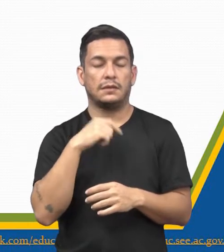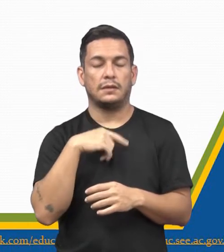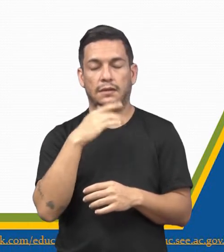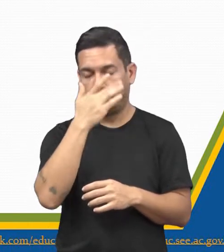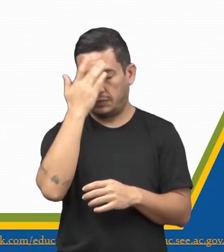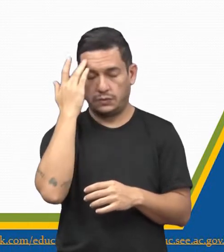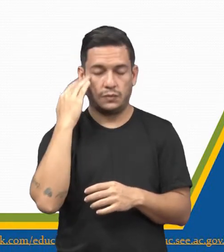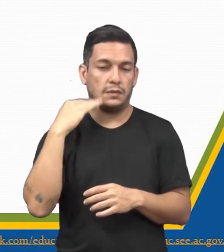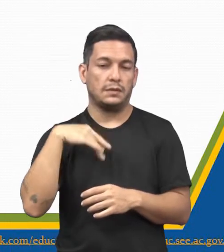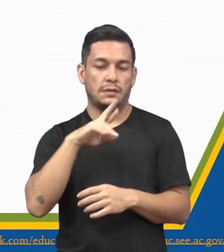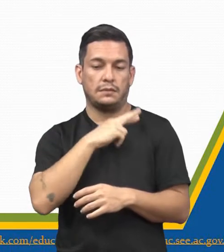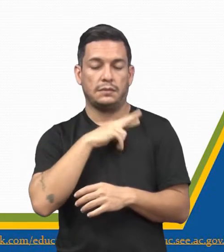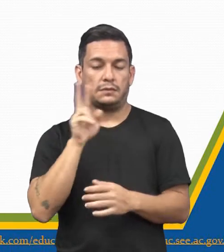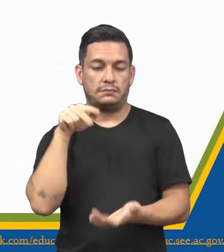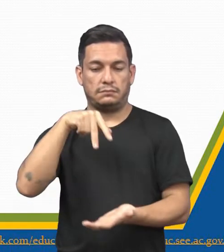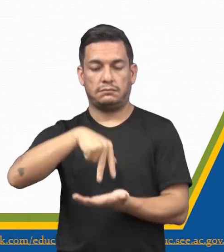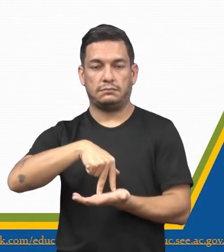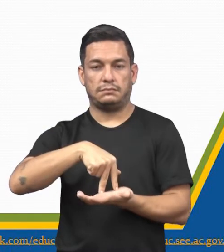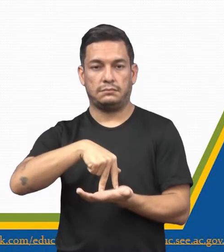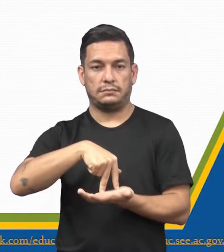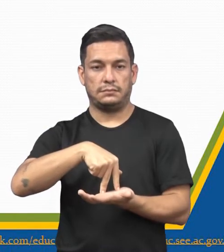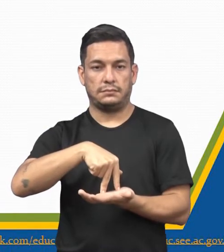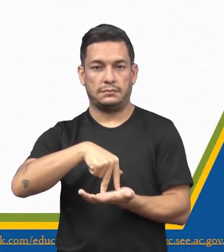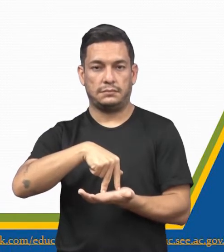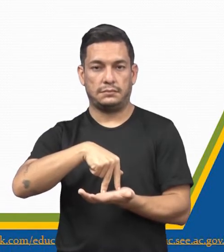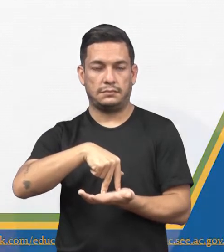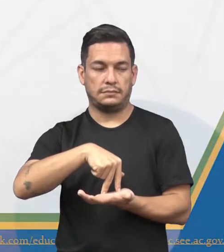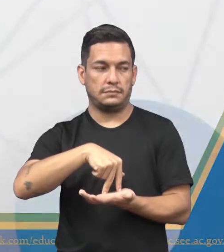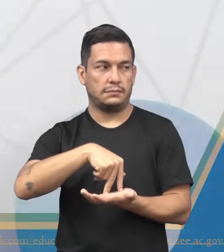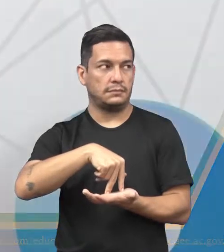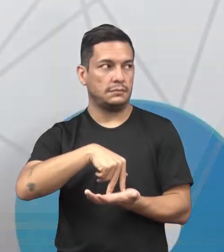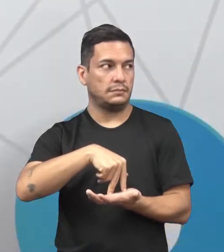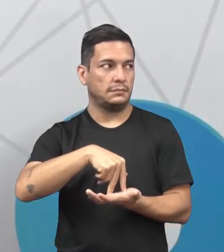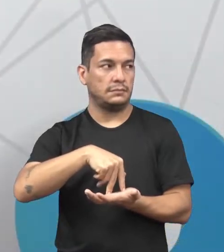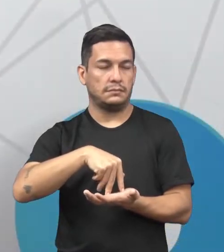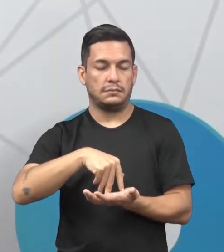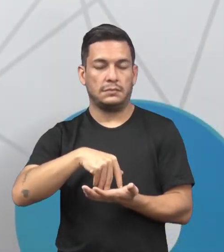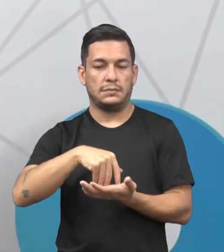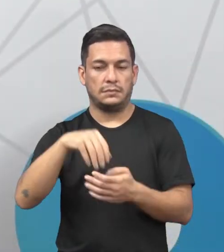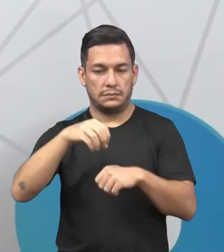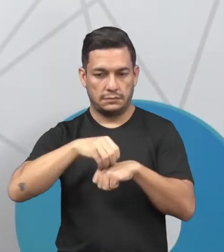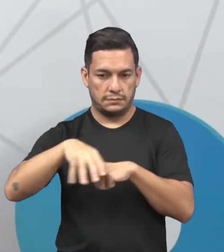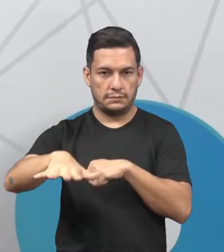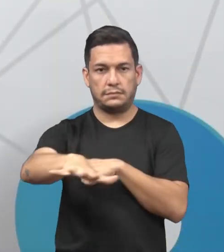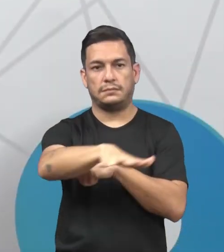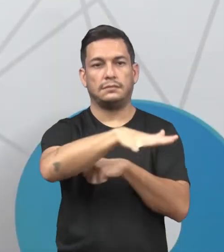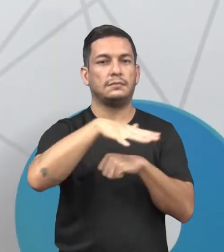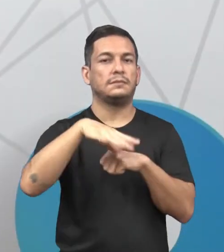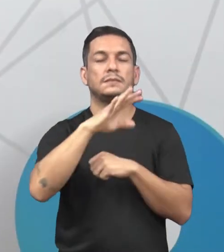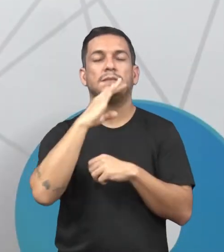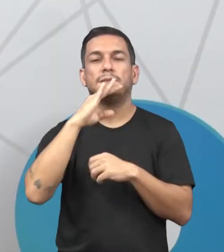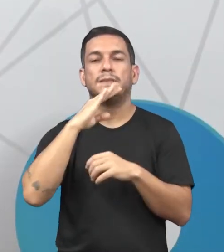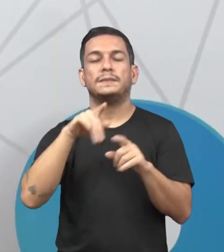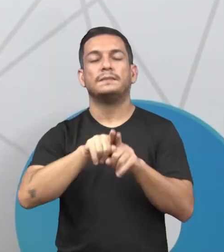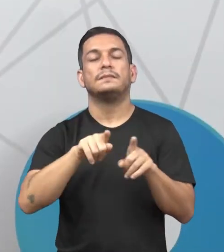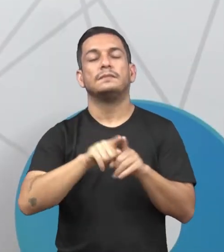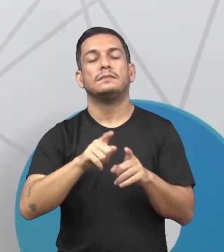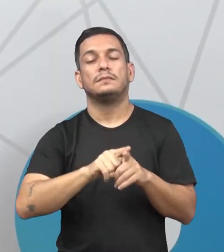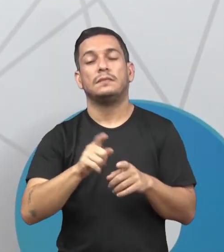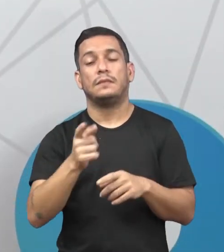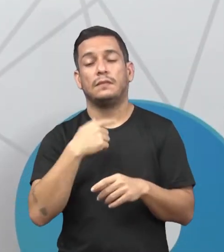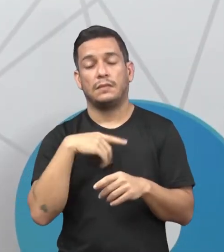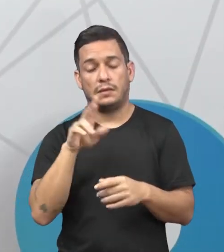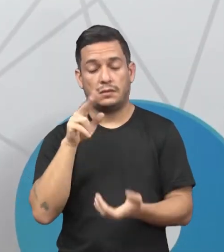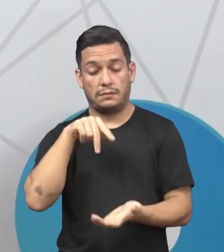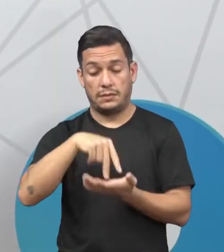frente, em pé, passando o conhecimento, né? E subentende-se que aquela pessoa que